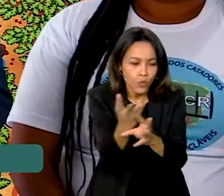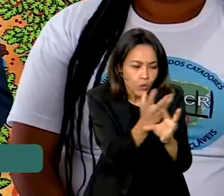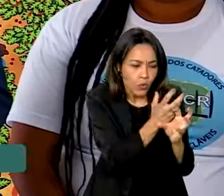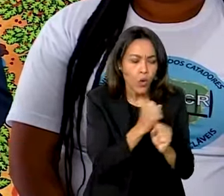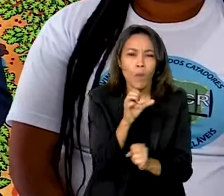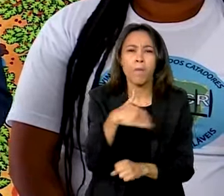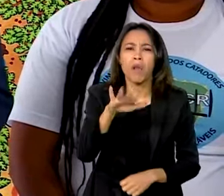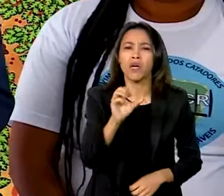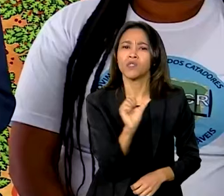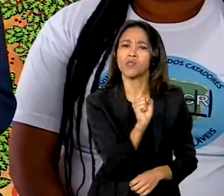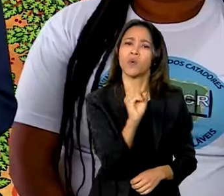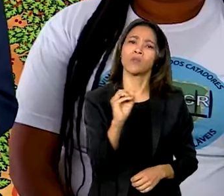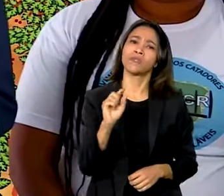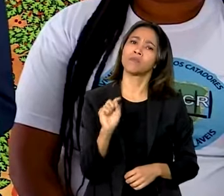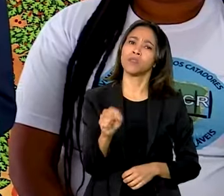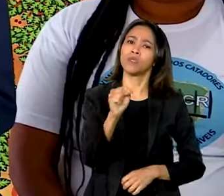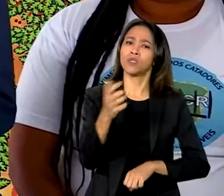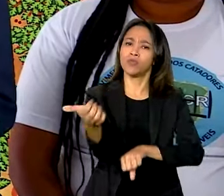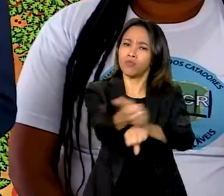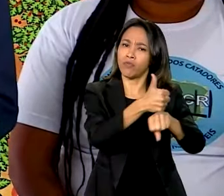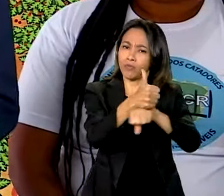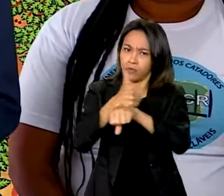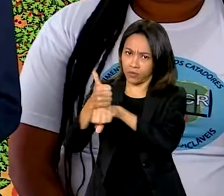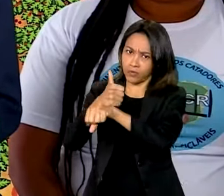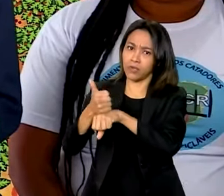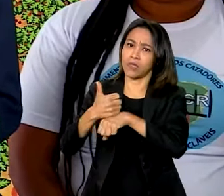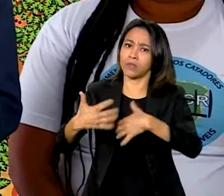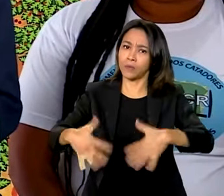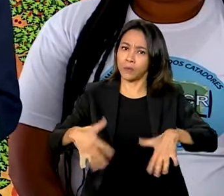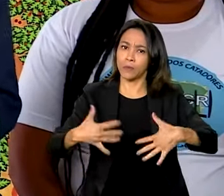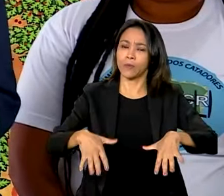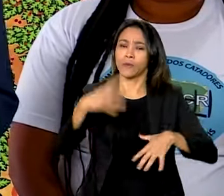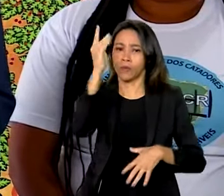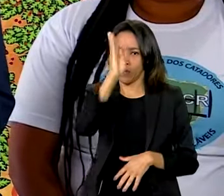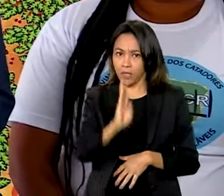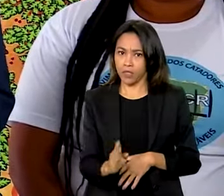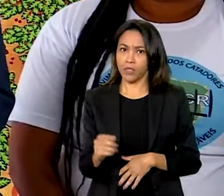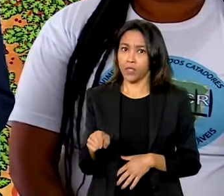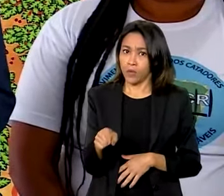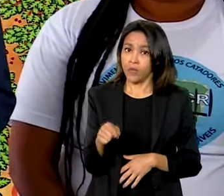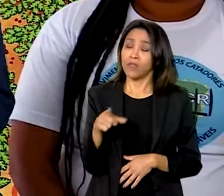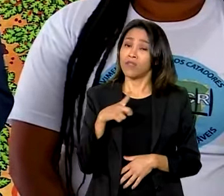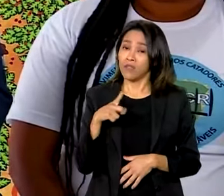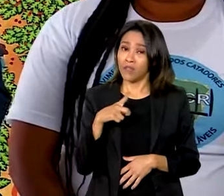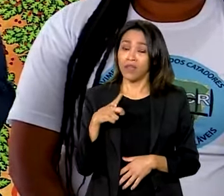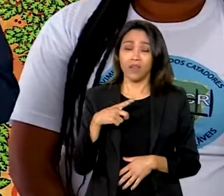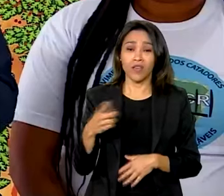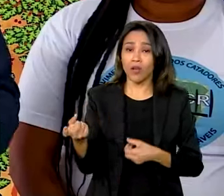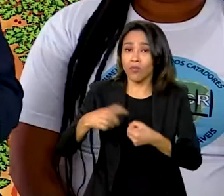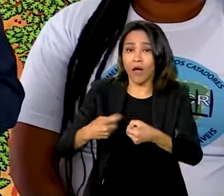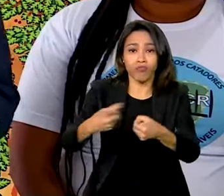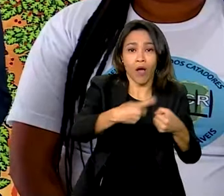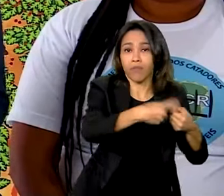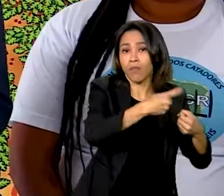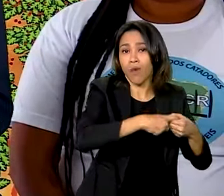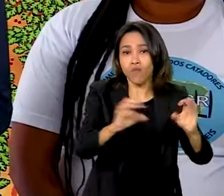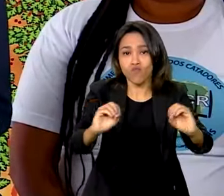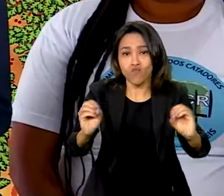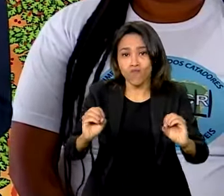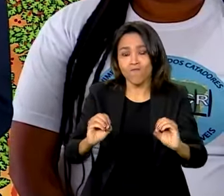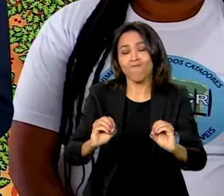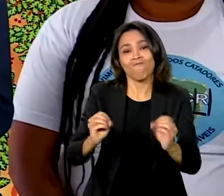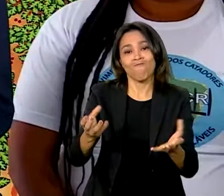catadores e catadoras. Uma parte significativa dessas no Brasil não estão cooperadas, então tem um trabalho todo também